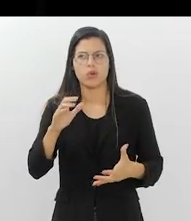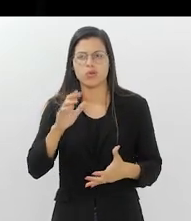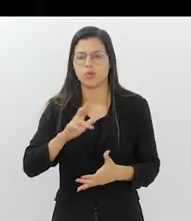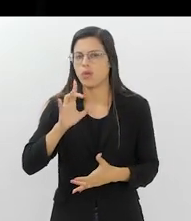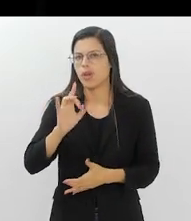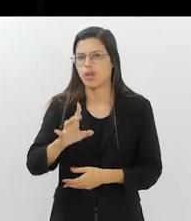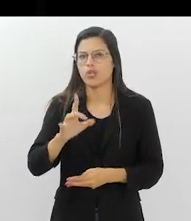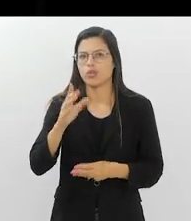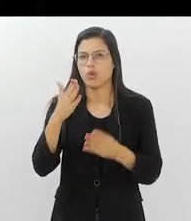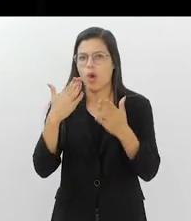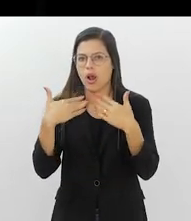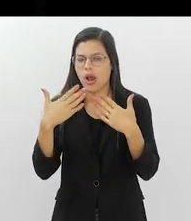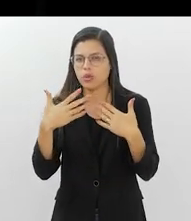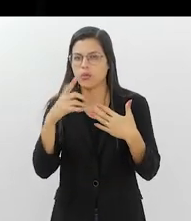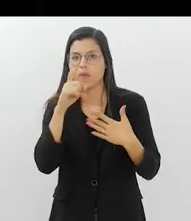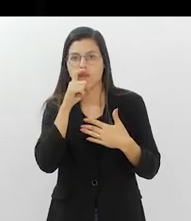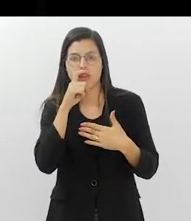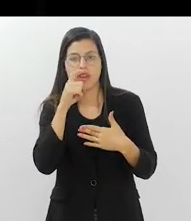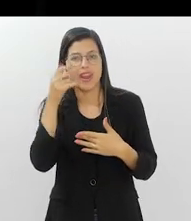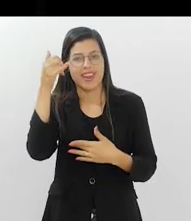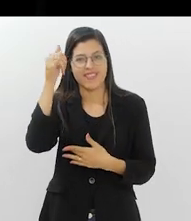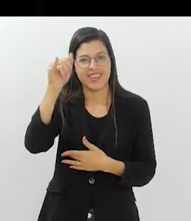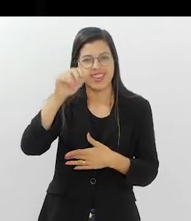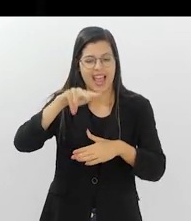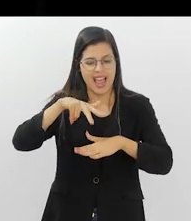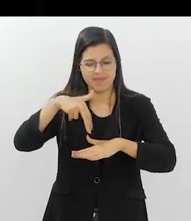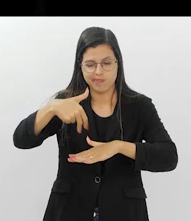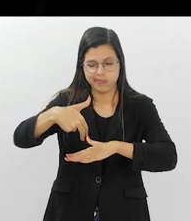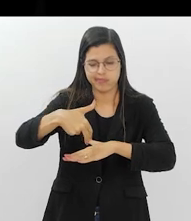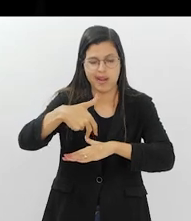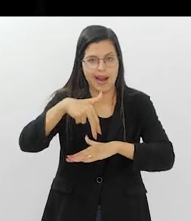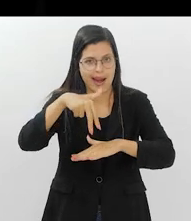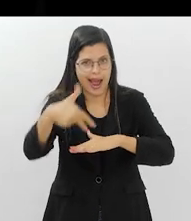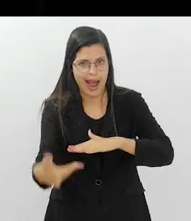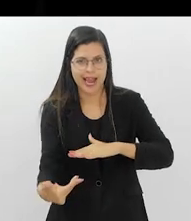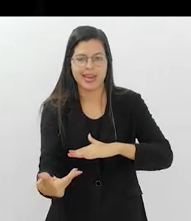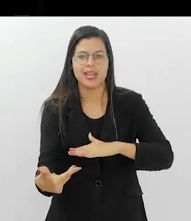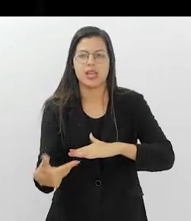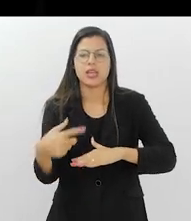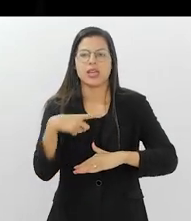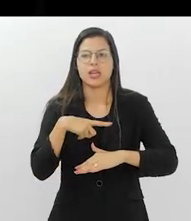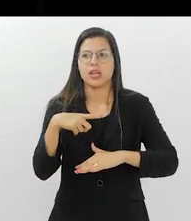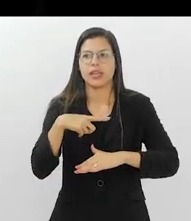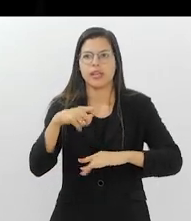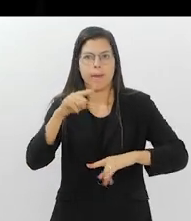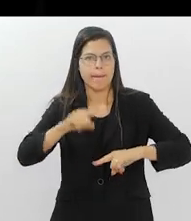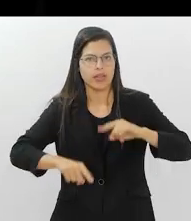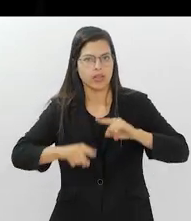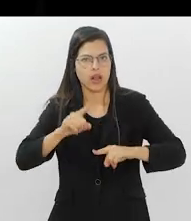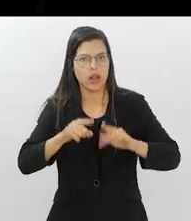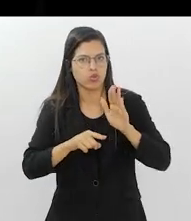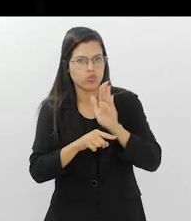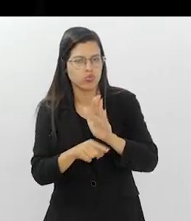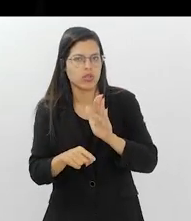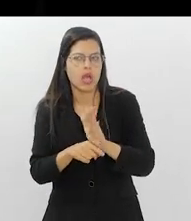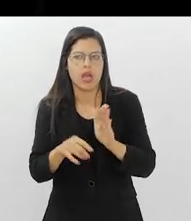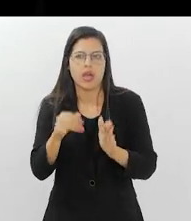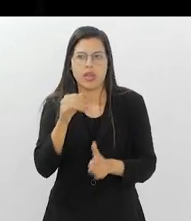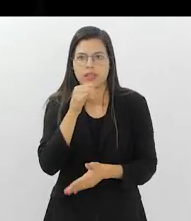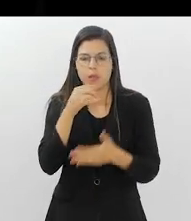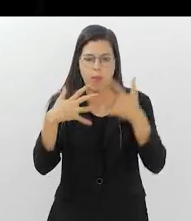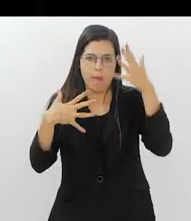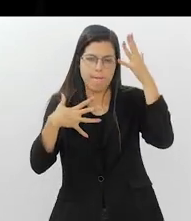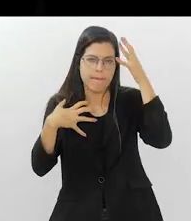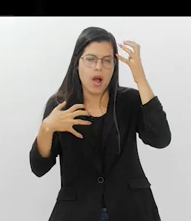questão do calor, do frio, evitar quedas, né? Tem instrumentos em casa para ajudar no auxílio de um banho, por